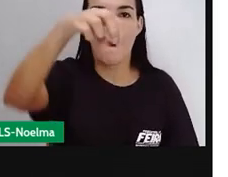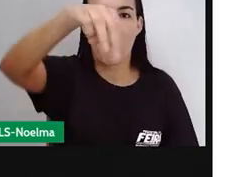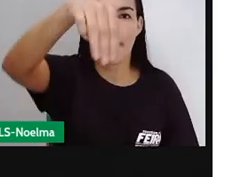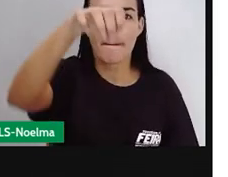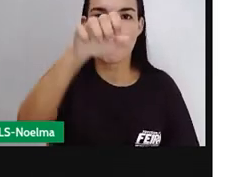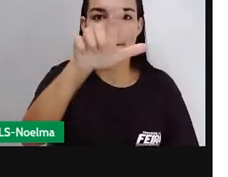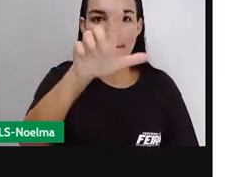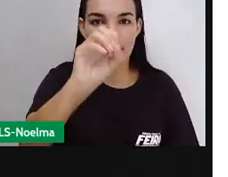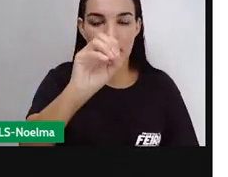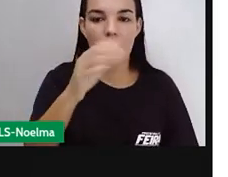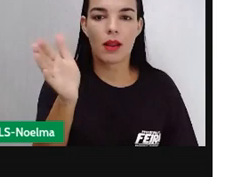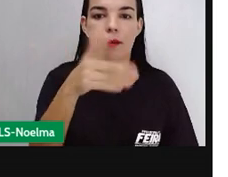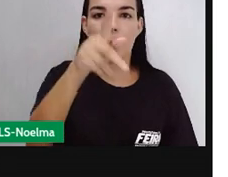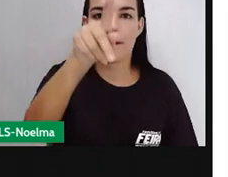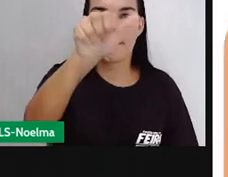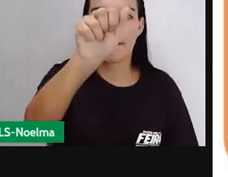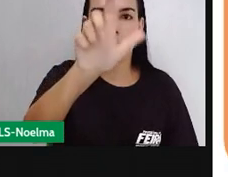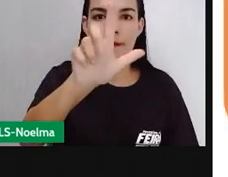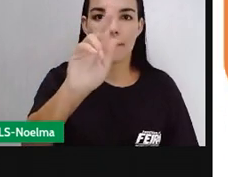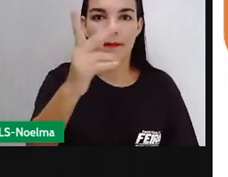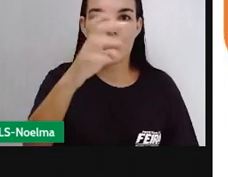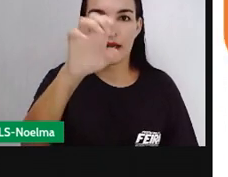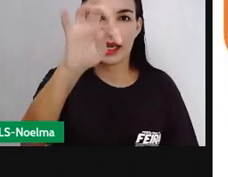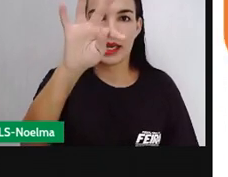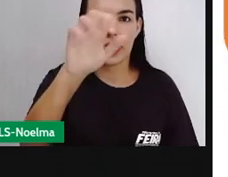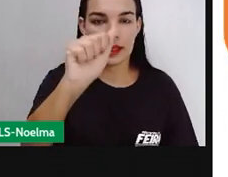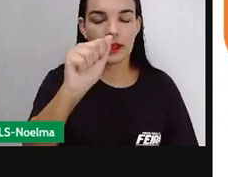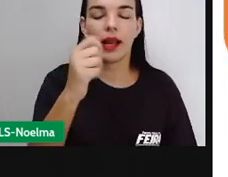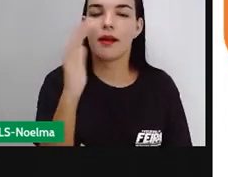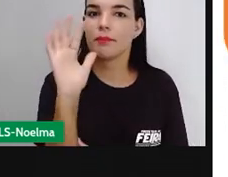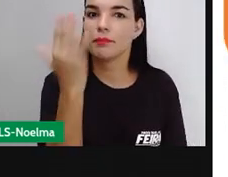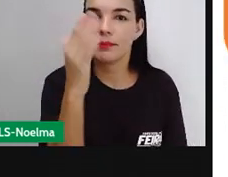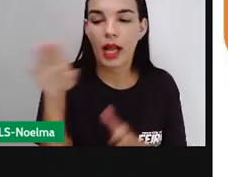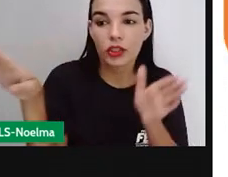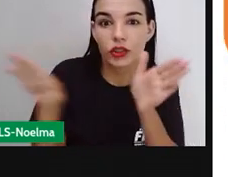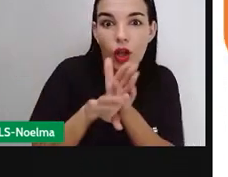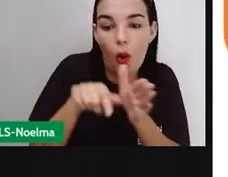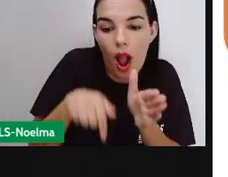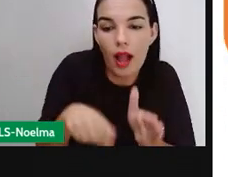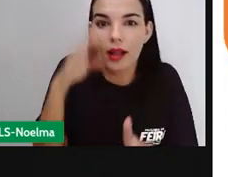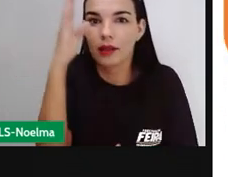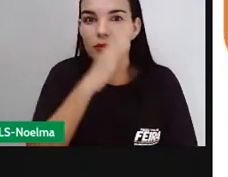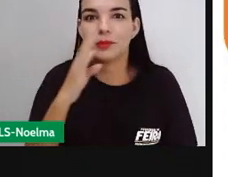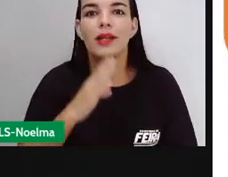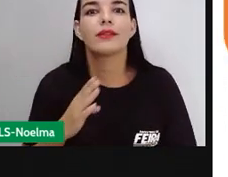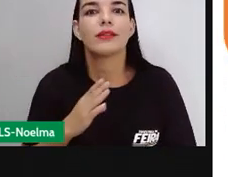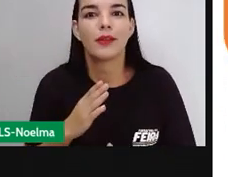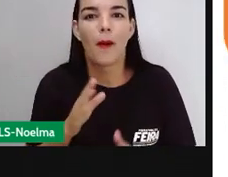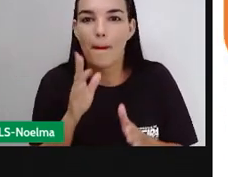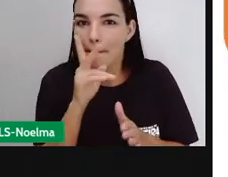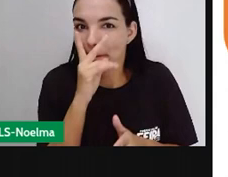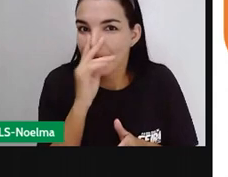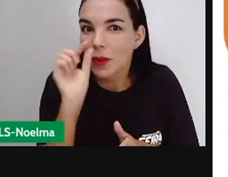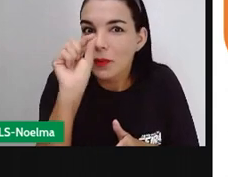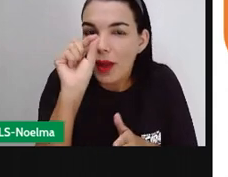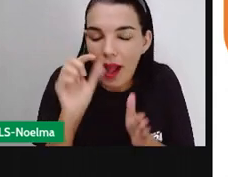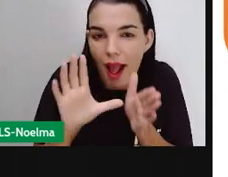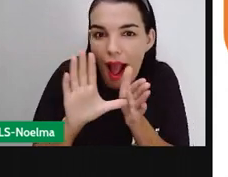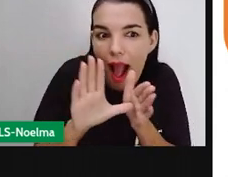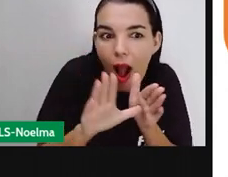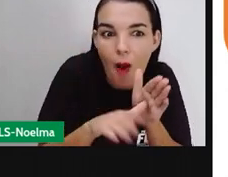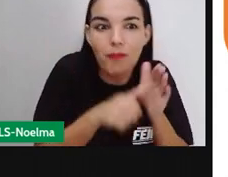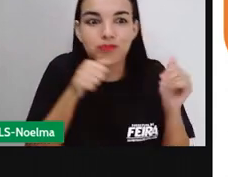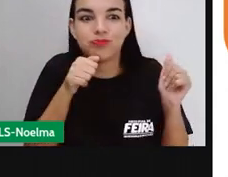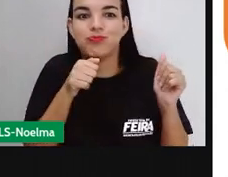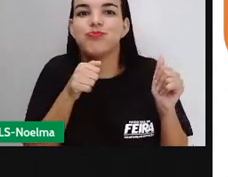a trazer aí uma mudinha de café aí para o Brasil. Ele contrabandeou a iguaria da Guiana Francesa,